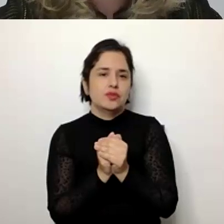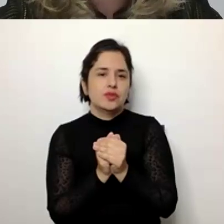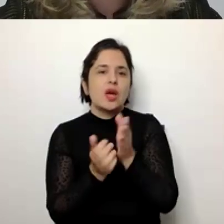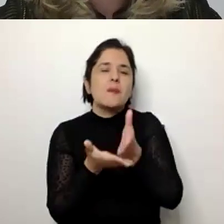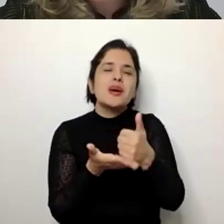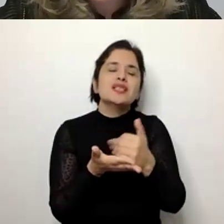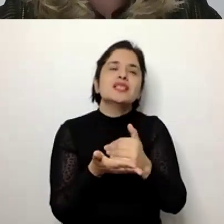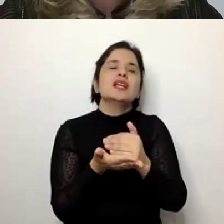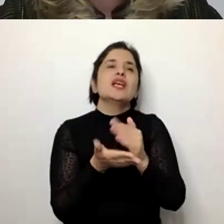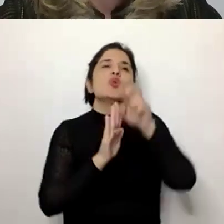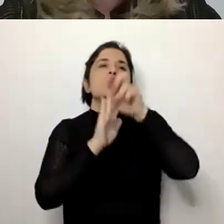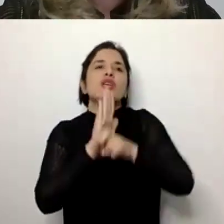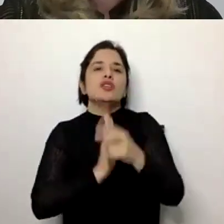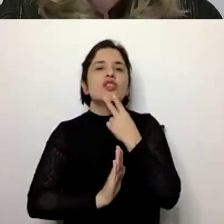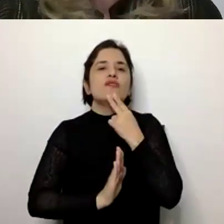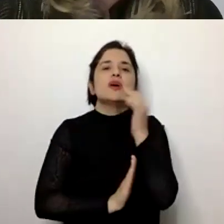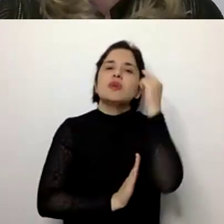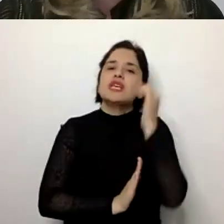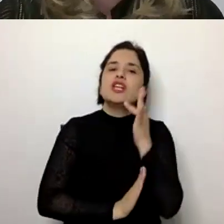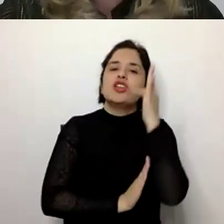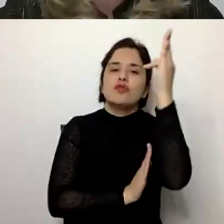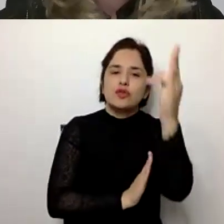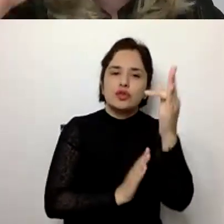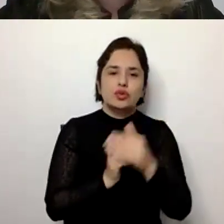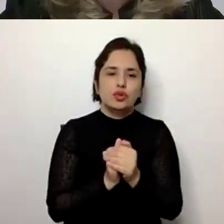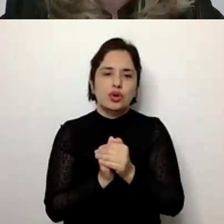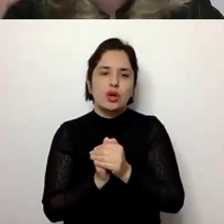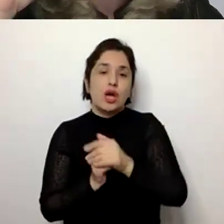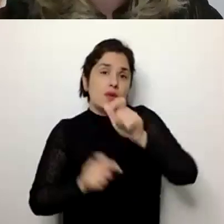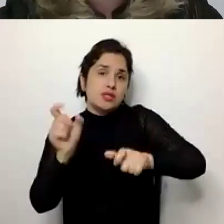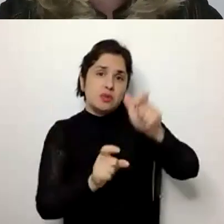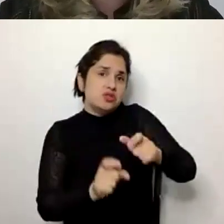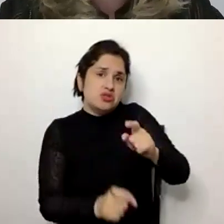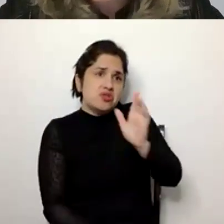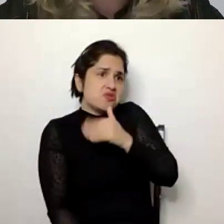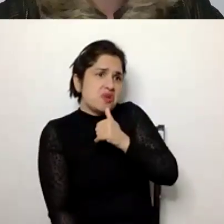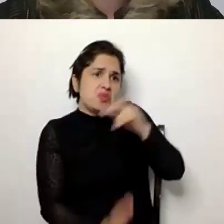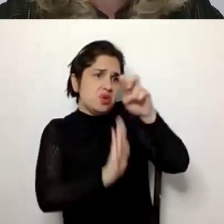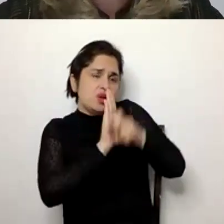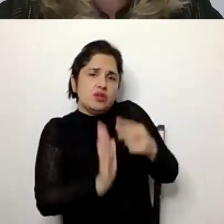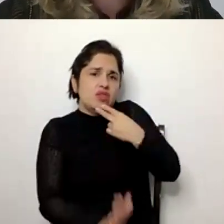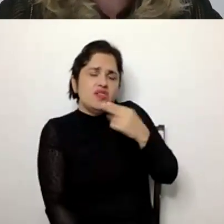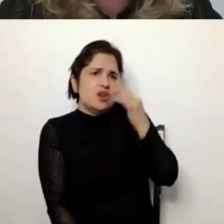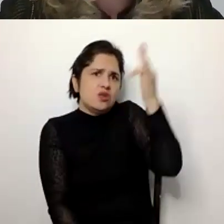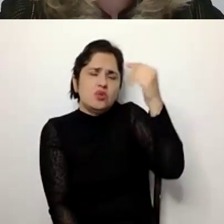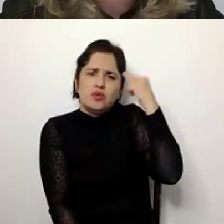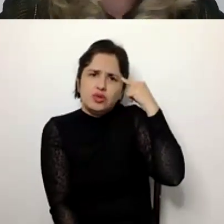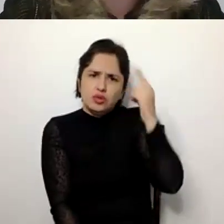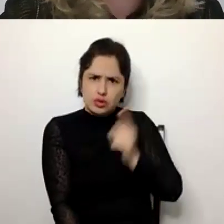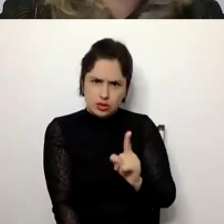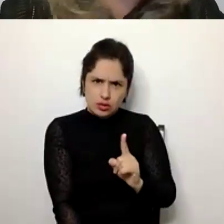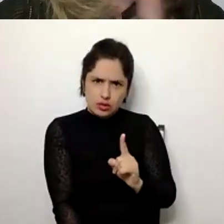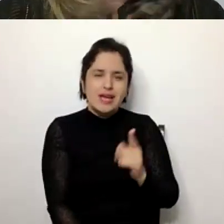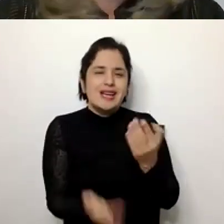projeto de vida também, muitas vezes a gente acha que a pessoa com deficiência não tem projeto de vida, não tem ideia de futuro, então nós precisamos